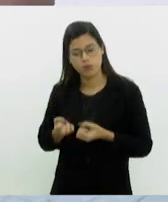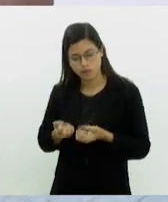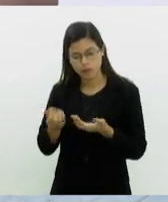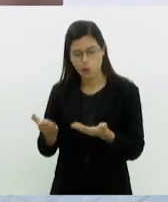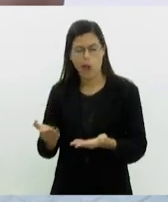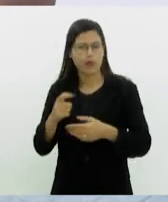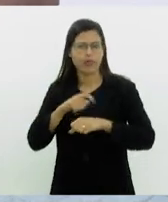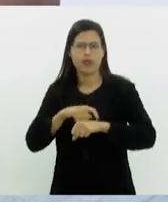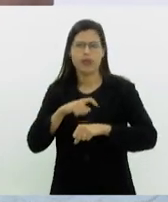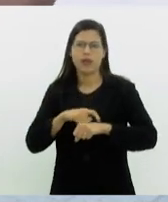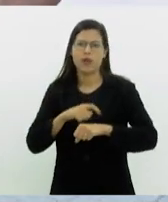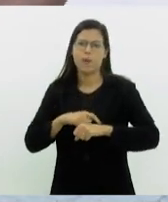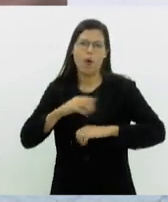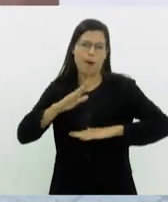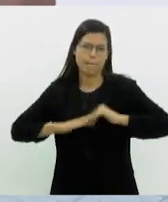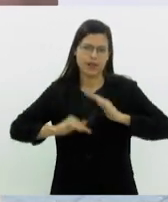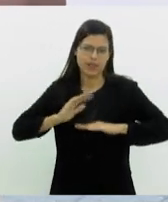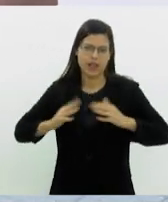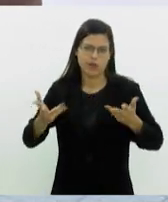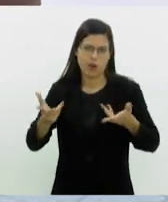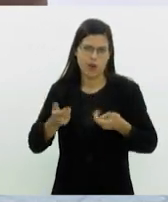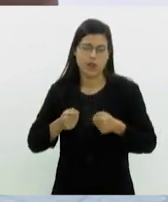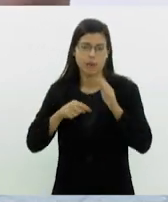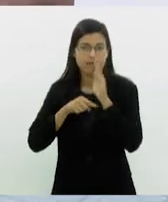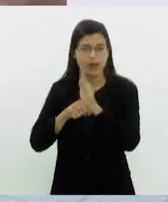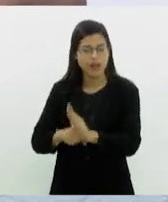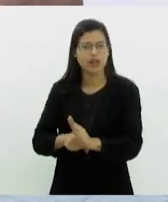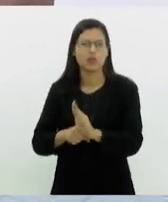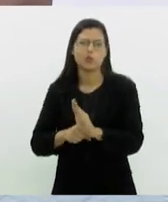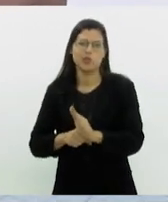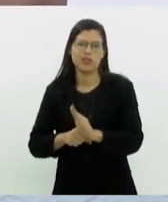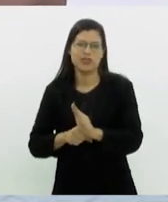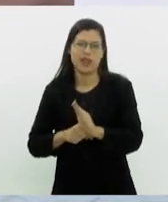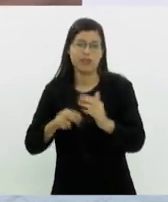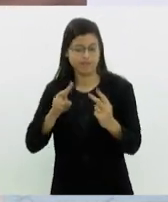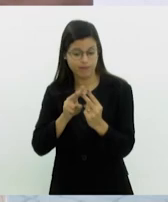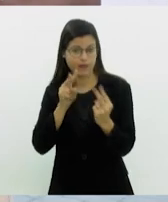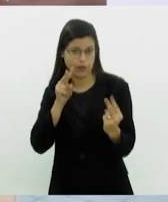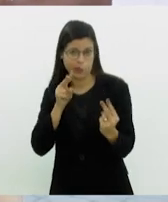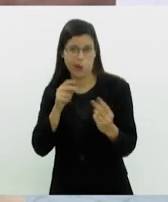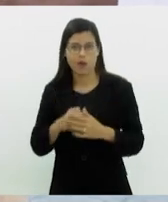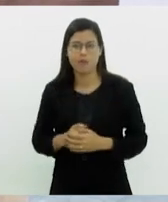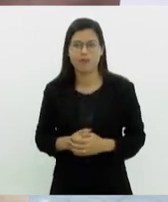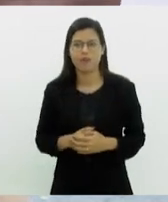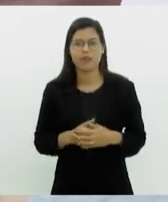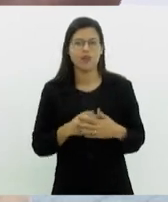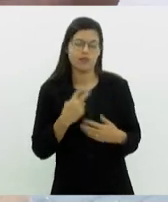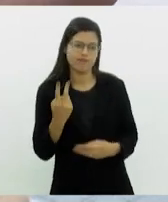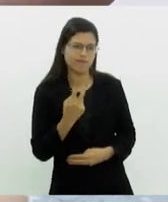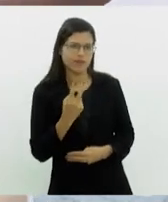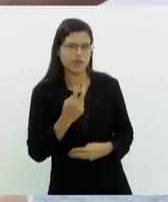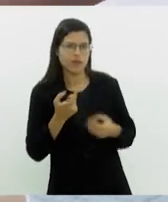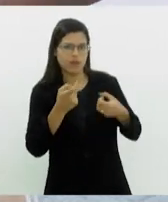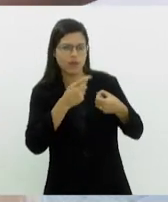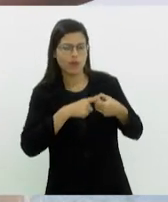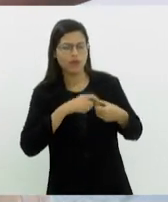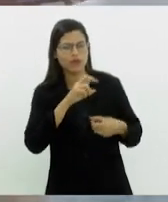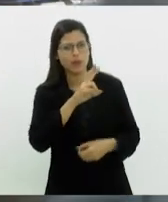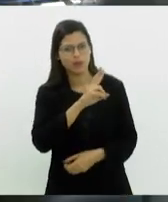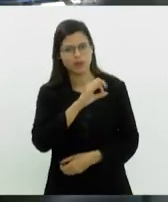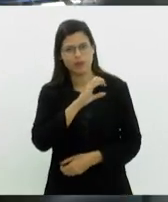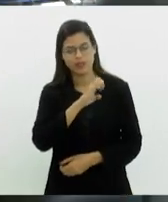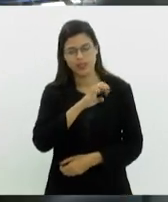habilidades para ajudar causas tão importantes e de forma remota. Tá bom. Aí, Luan Casati, devolvemos para o estúdio. com você, Vicente.